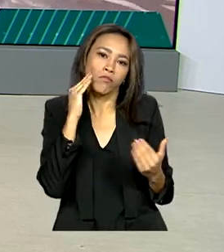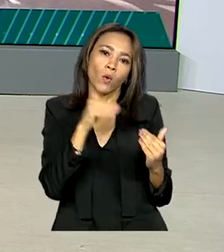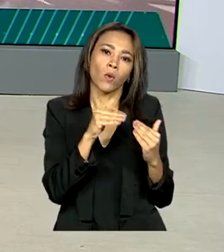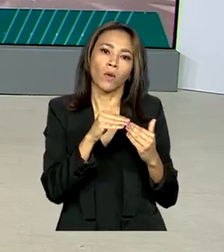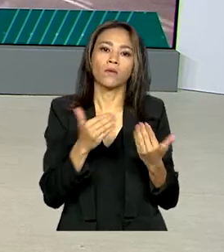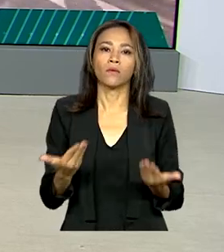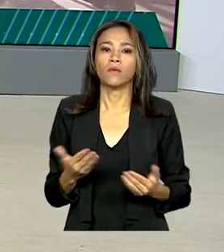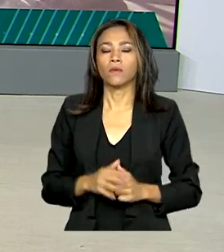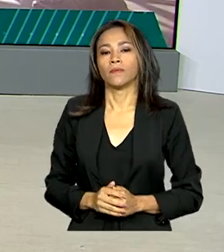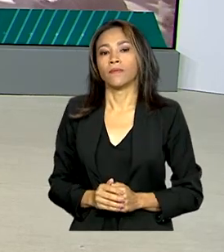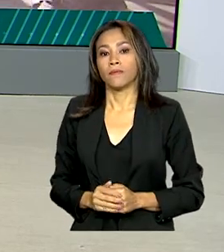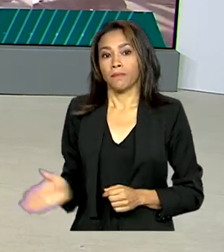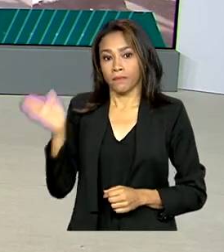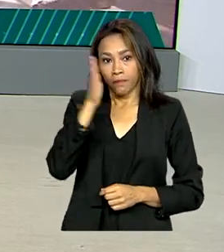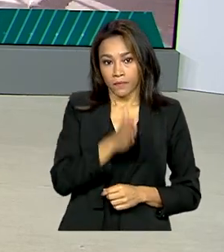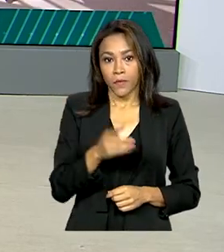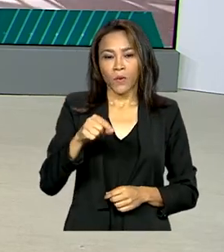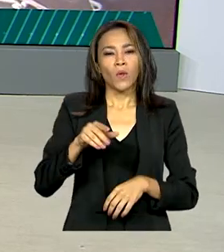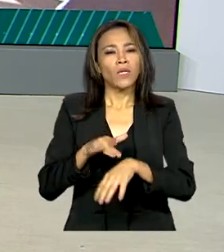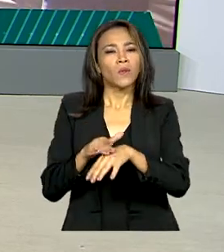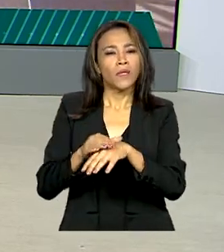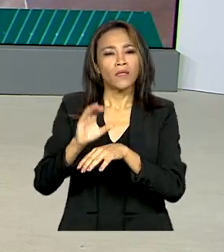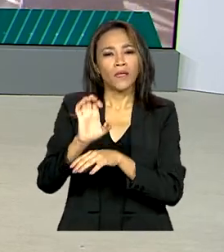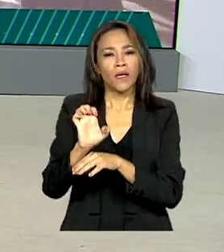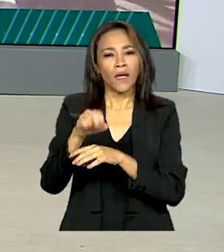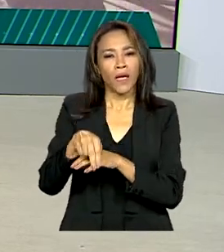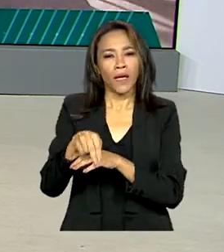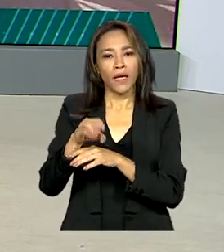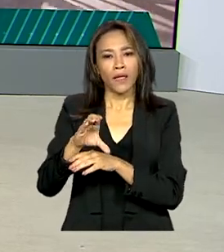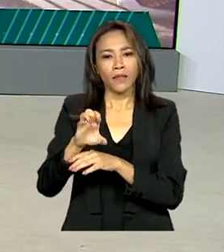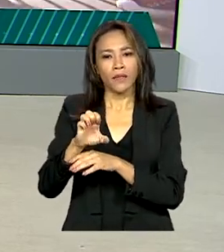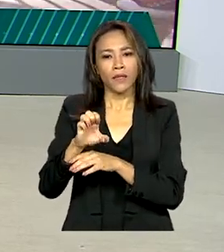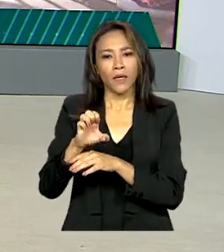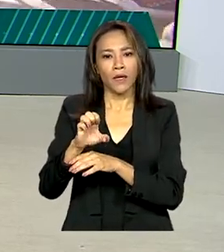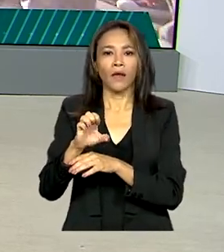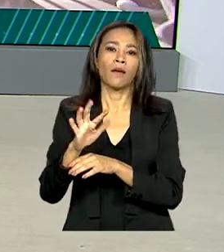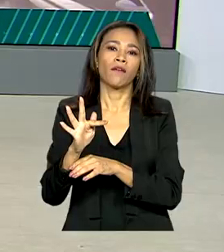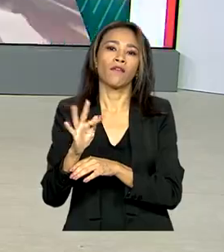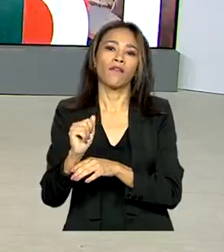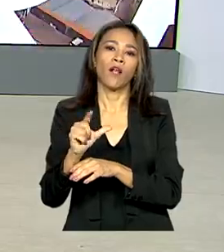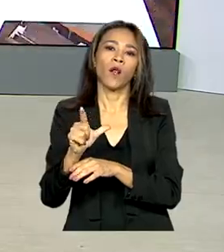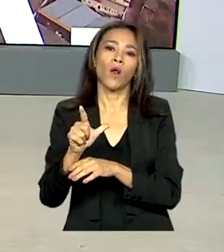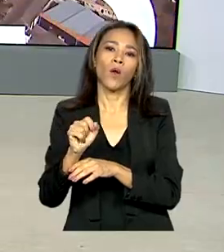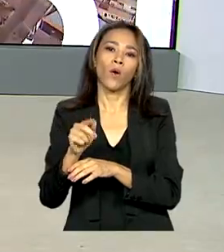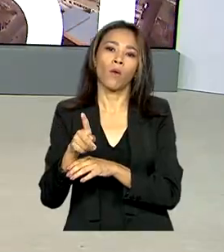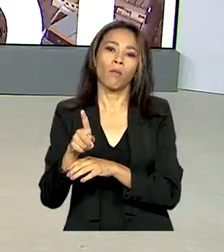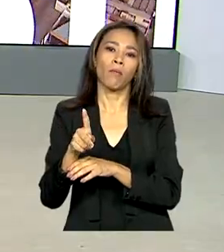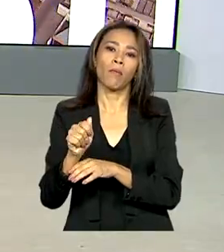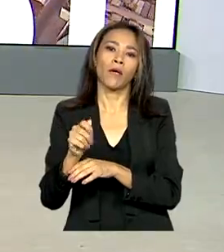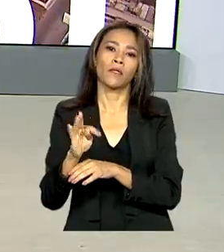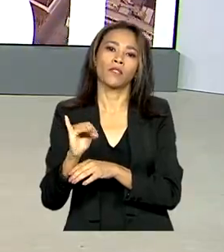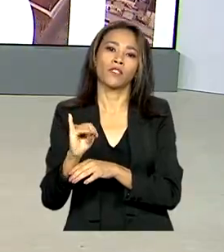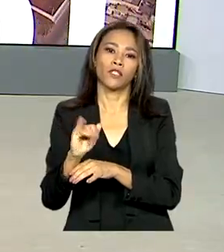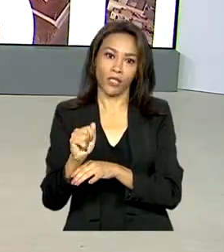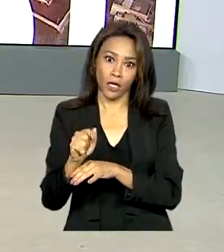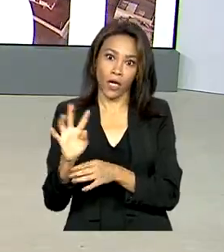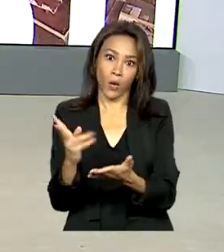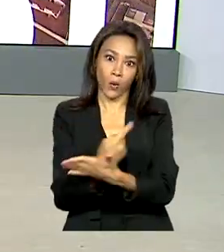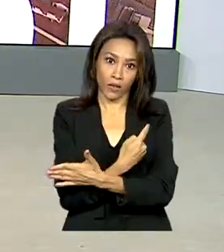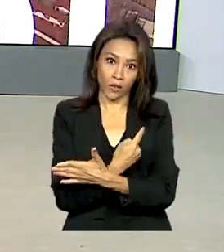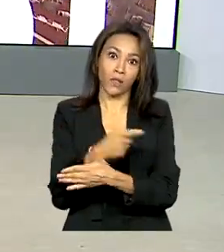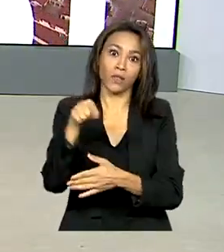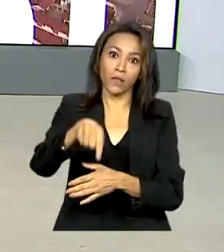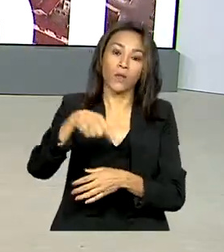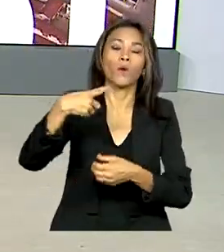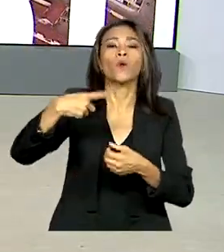O caso de encefalopatia espongiforme bovina em Marabá, no Pará, é atípico. Exame